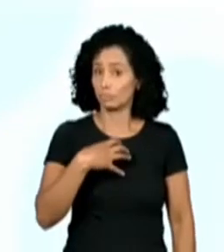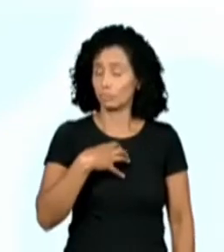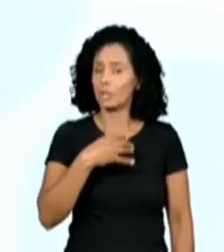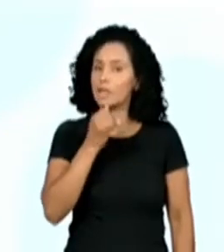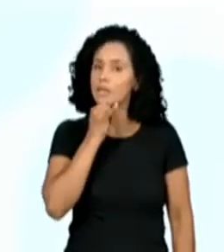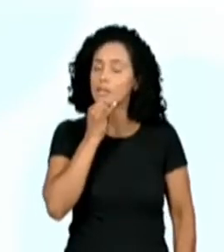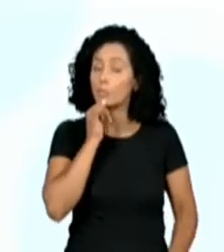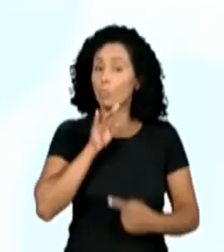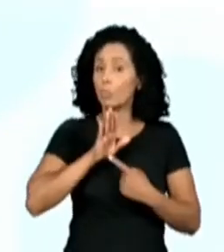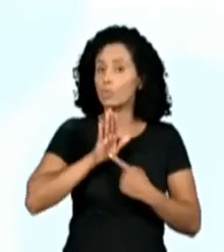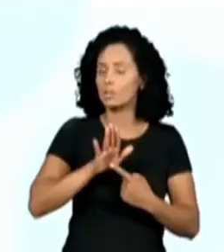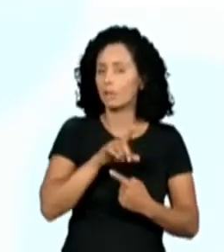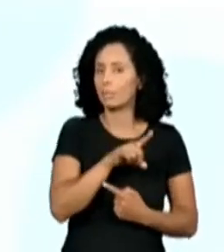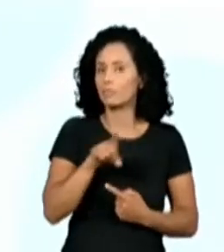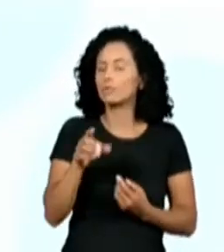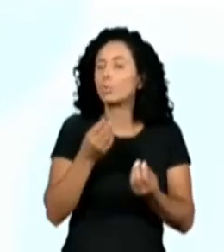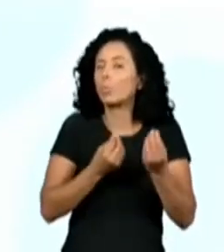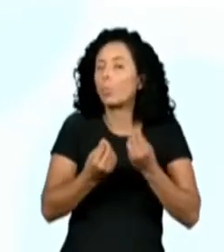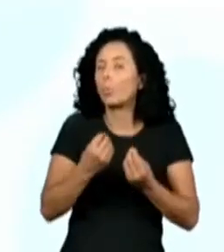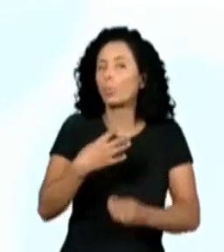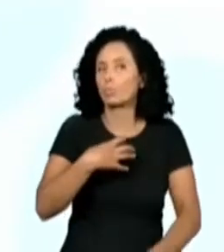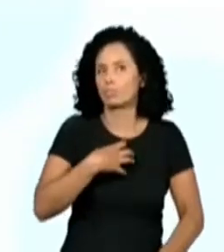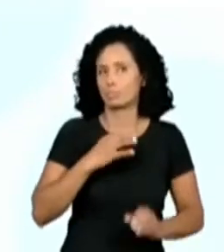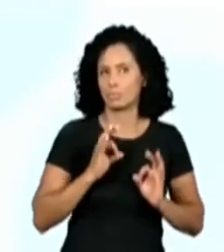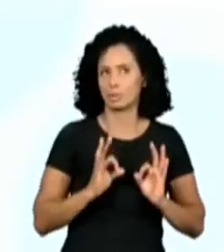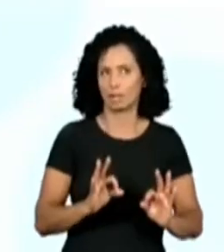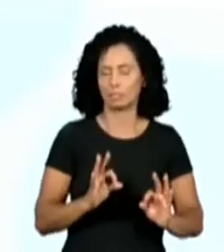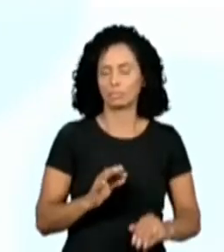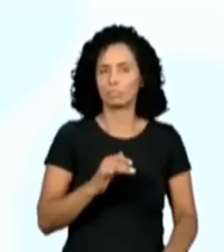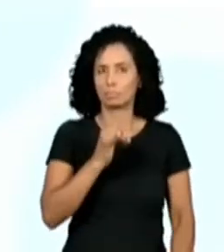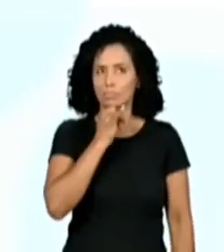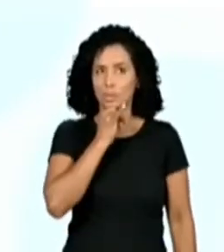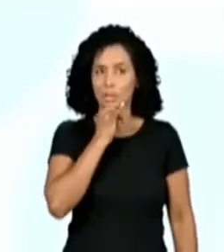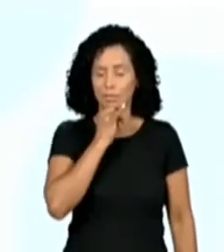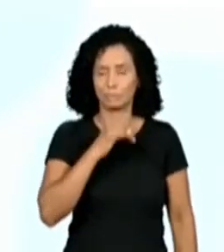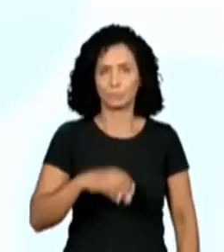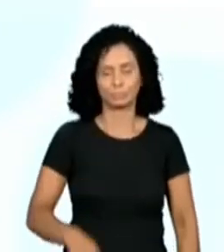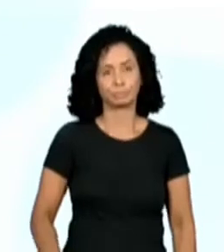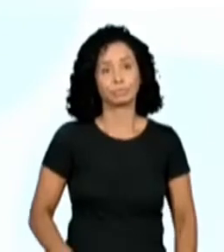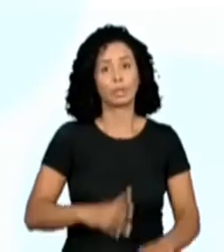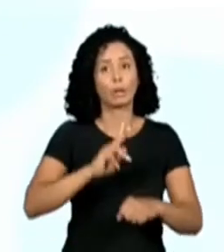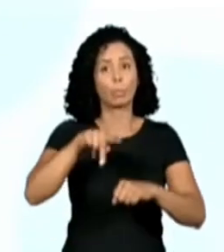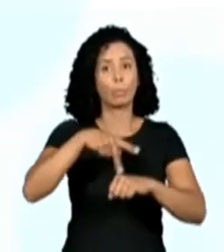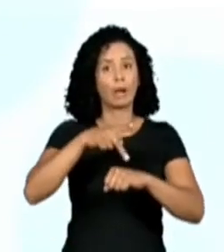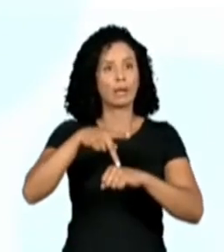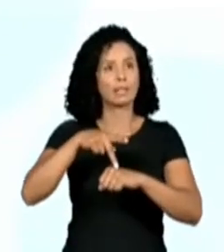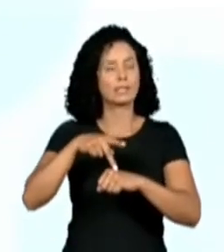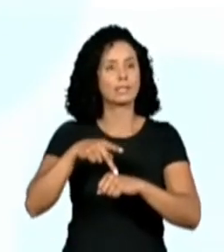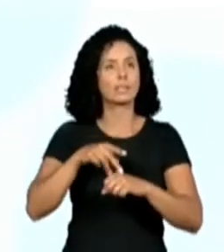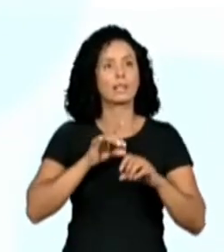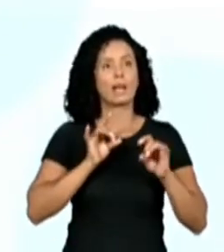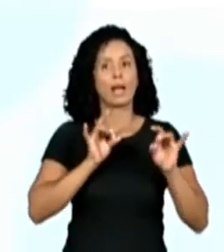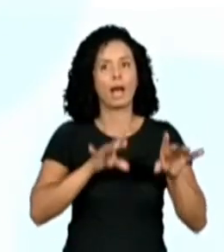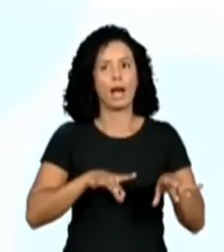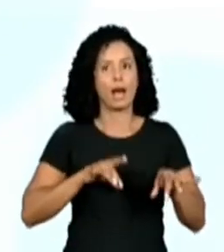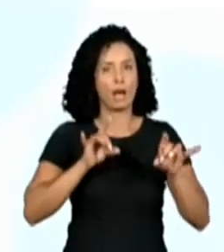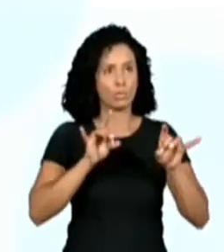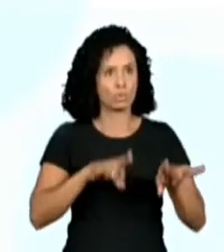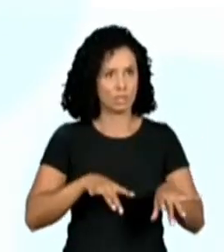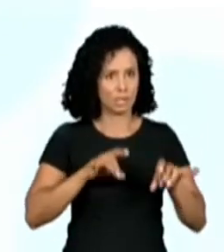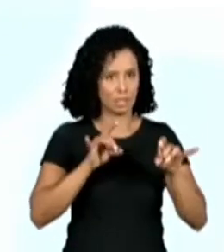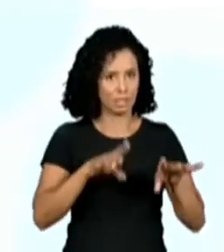para ver o que acontece. So, we have here Australia, parecido com o português, né?